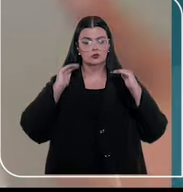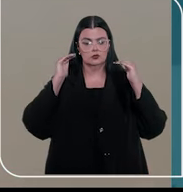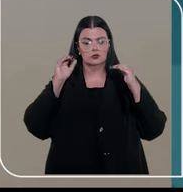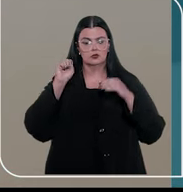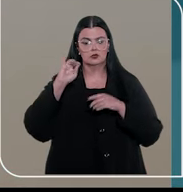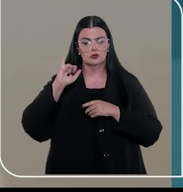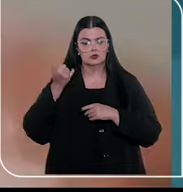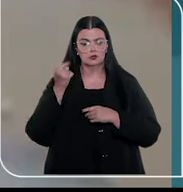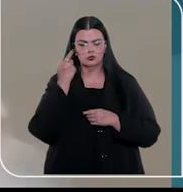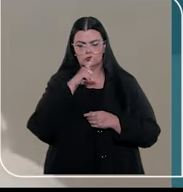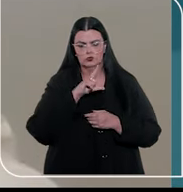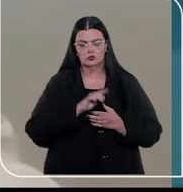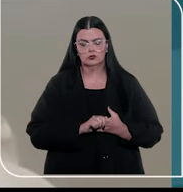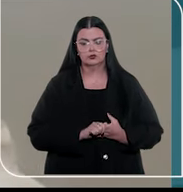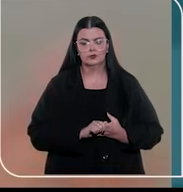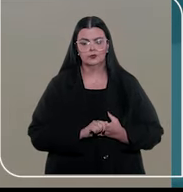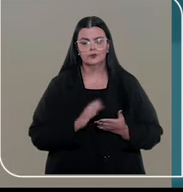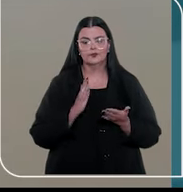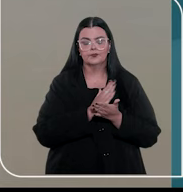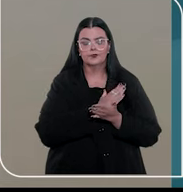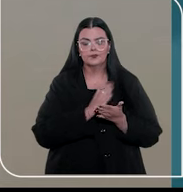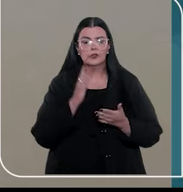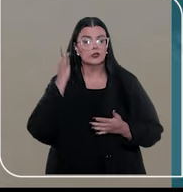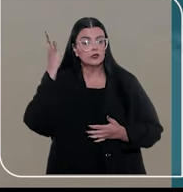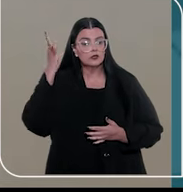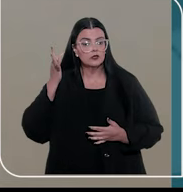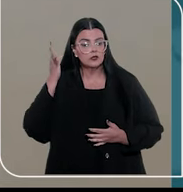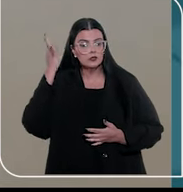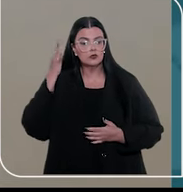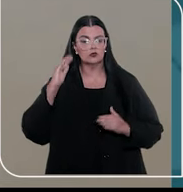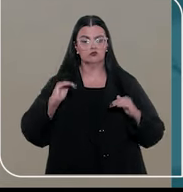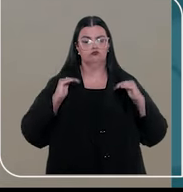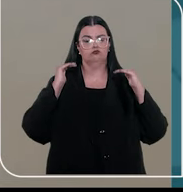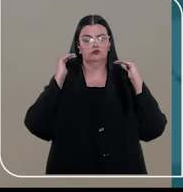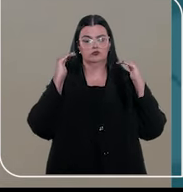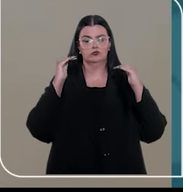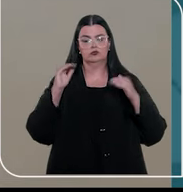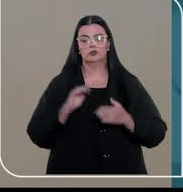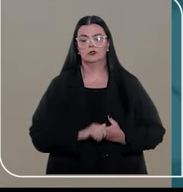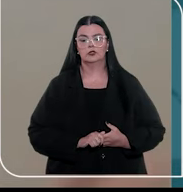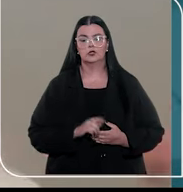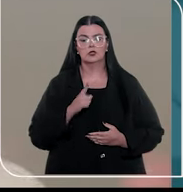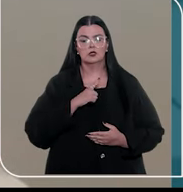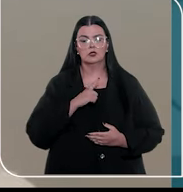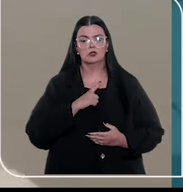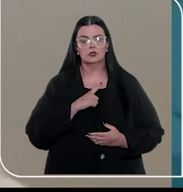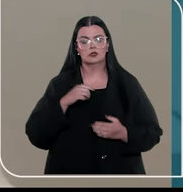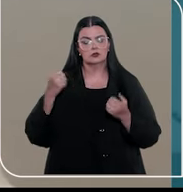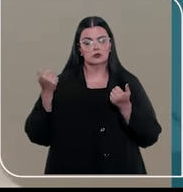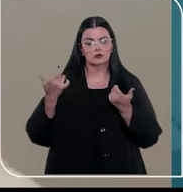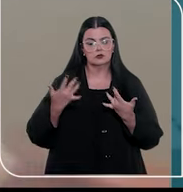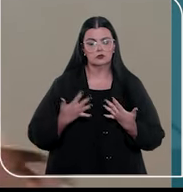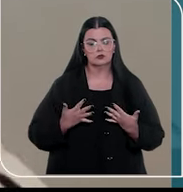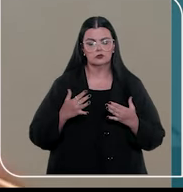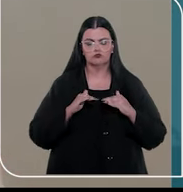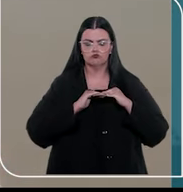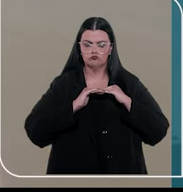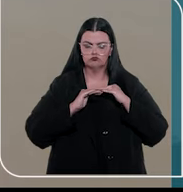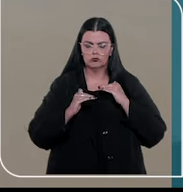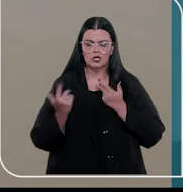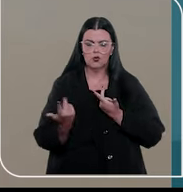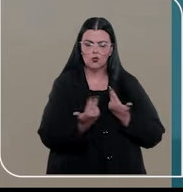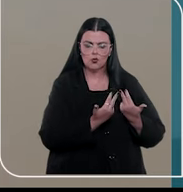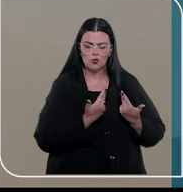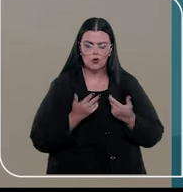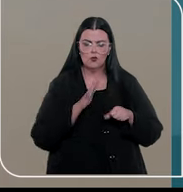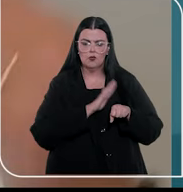Tribunal de Justiça, quando chega uma determinada tese ao Superior Tribunal de Justiça, lhe cabe justamente fazer isso. vou uniformizar,